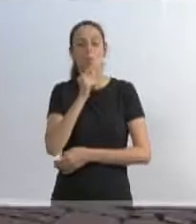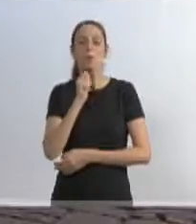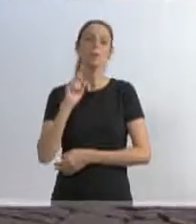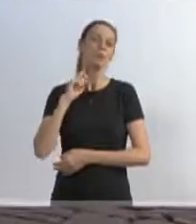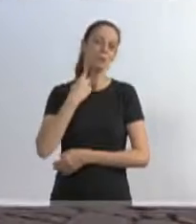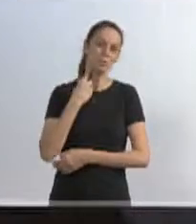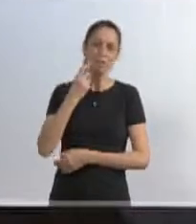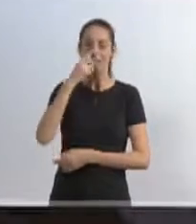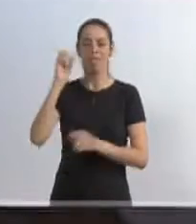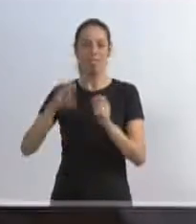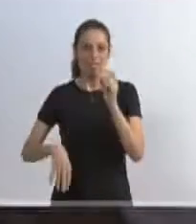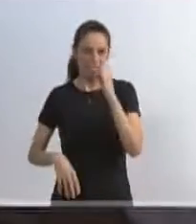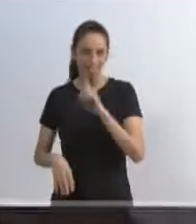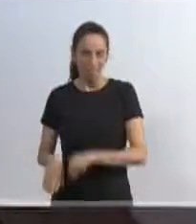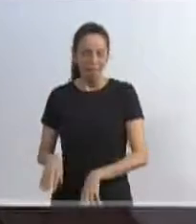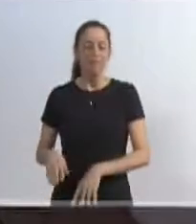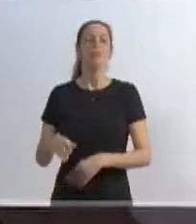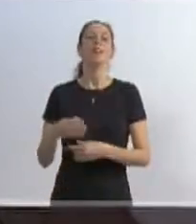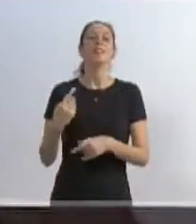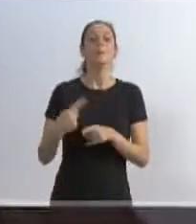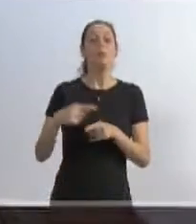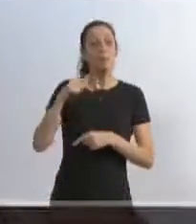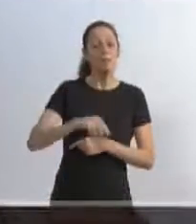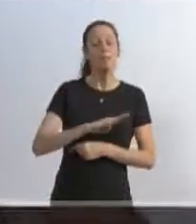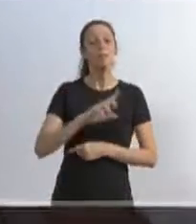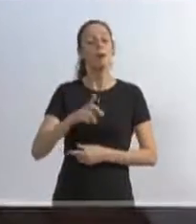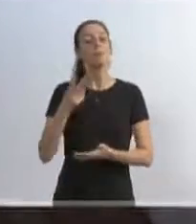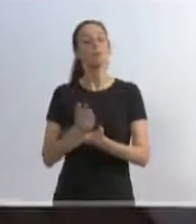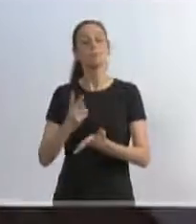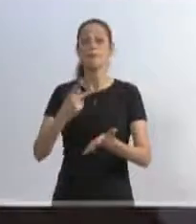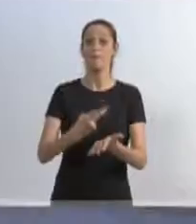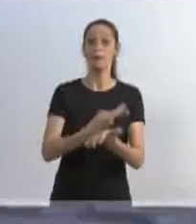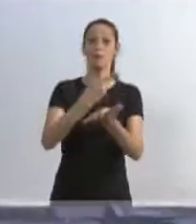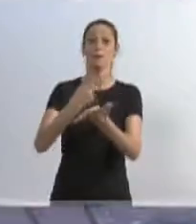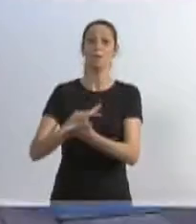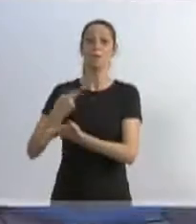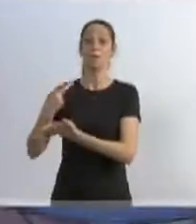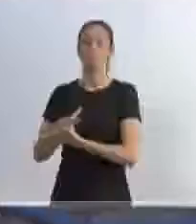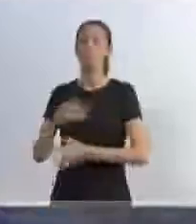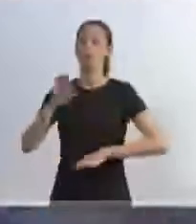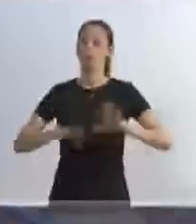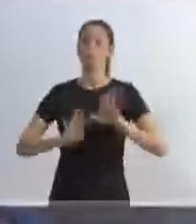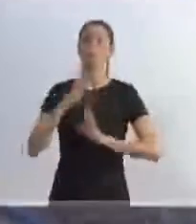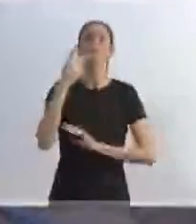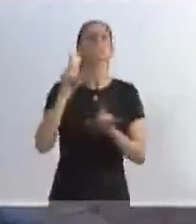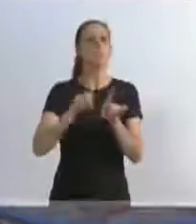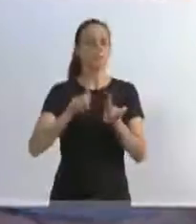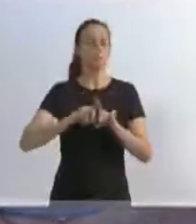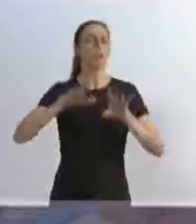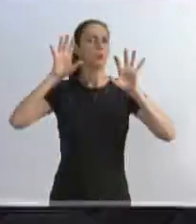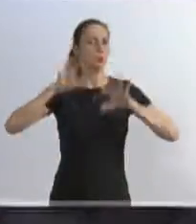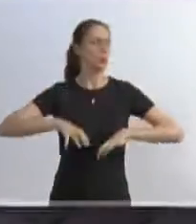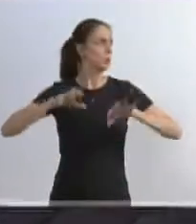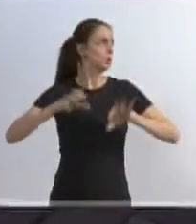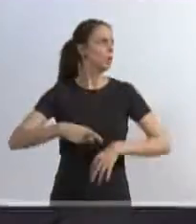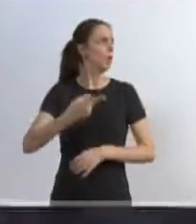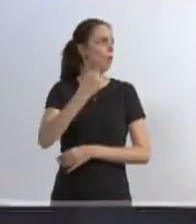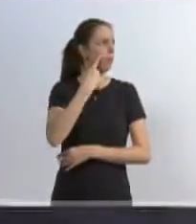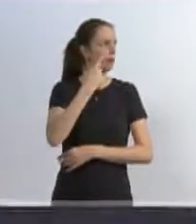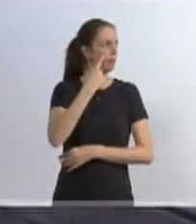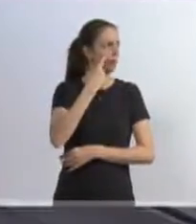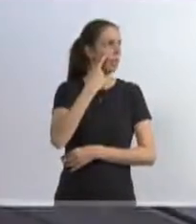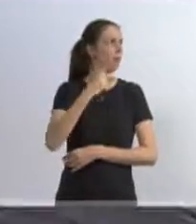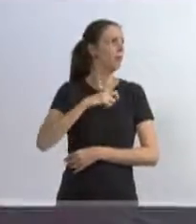já que tantos eventos que existem aqui na nossa cidade, enxurradas, essas geladeiras, com certeza,